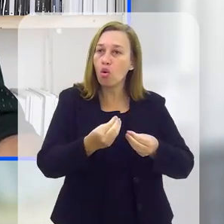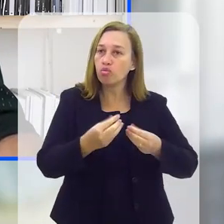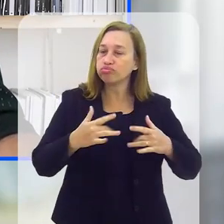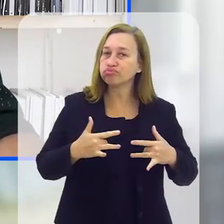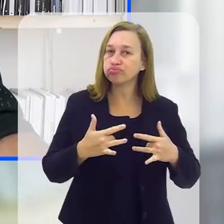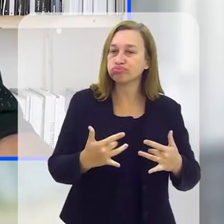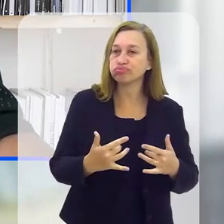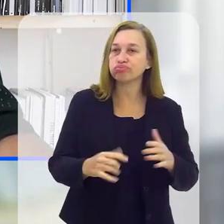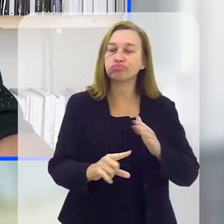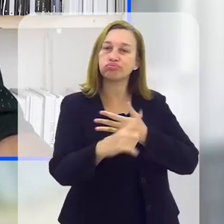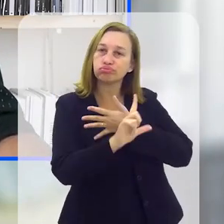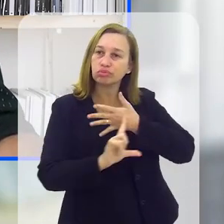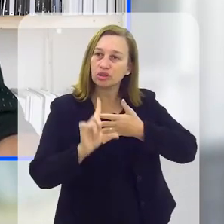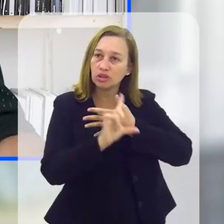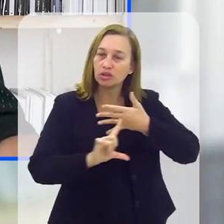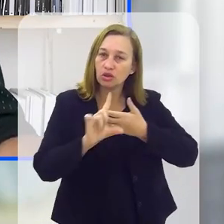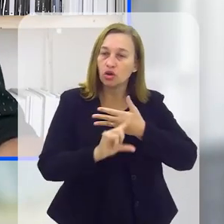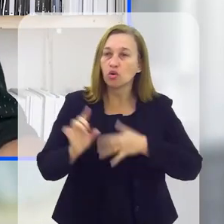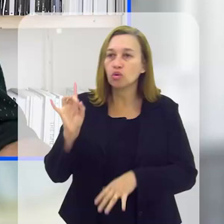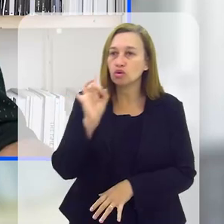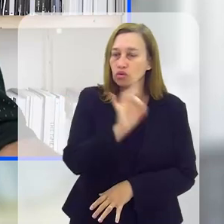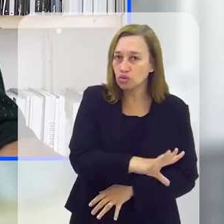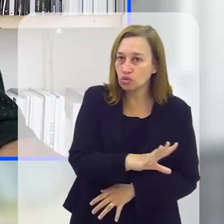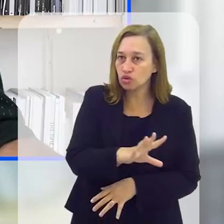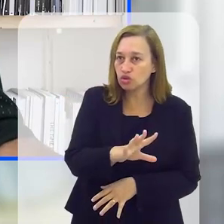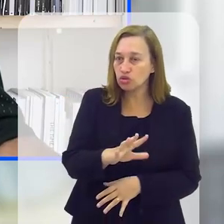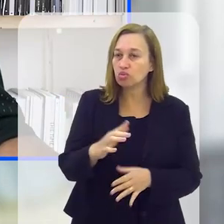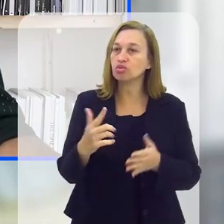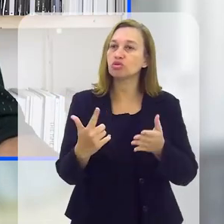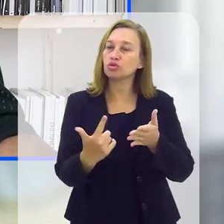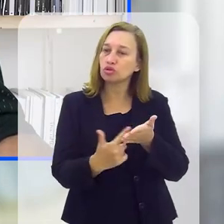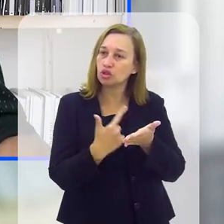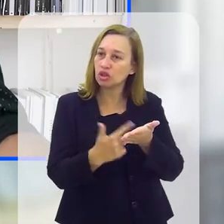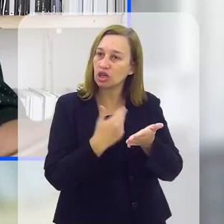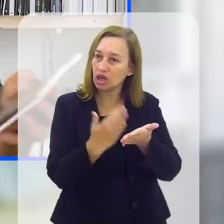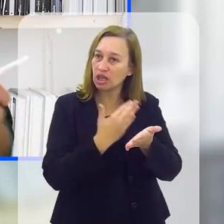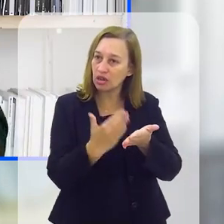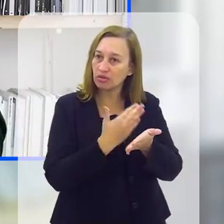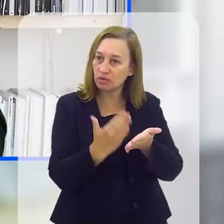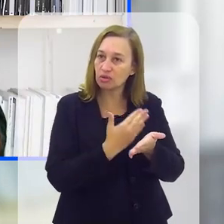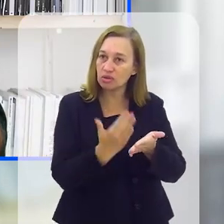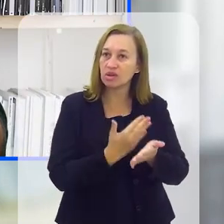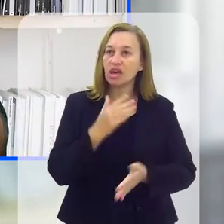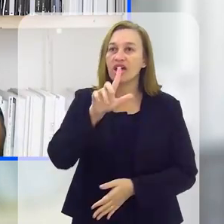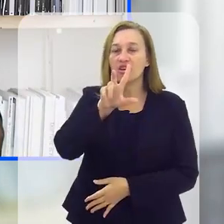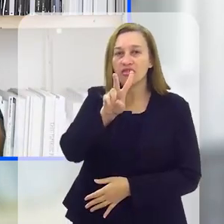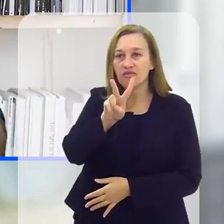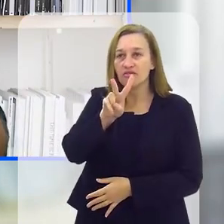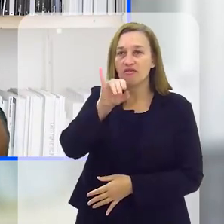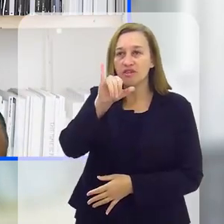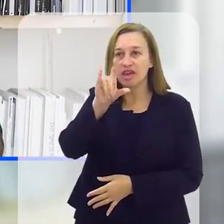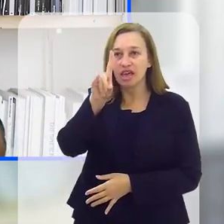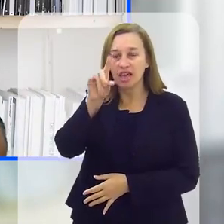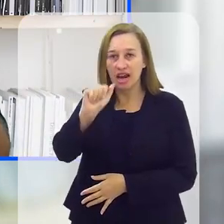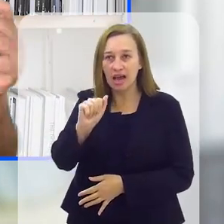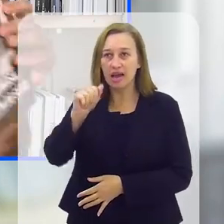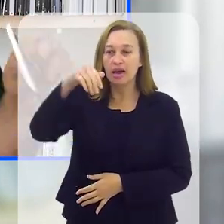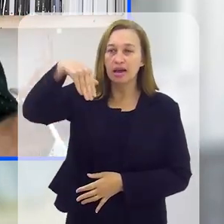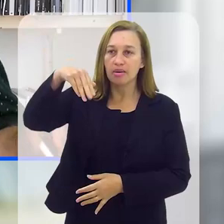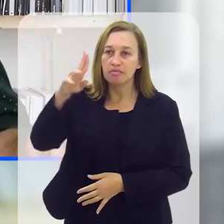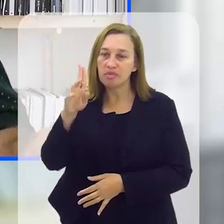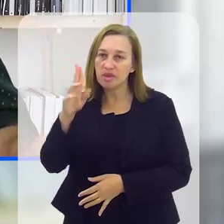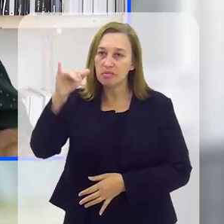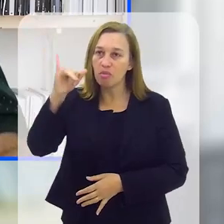como a dedicação à literatura. Os últimos lançamentos de Ciro Darlan foram os livros Vila Mimosa Além do Sexo